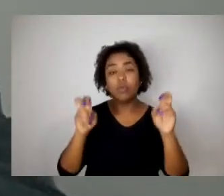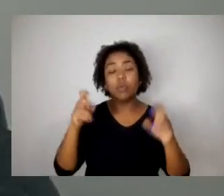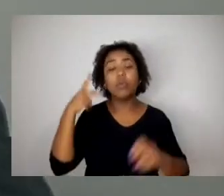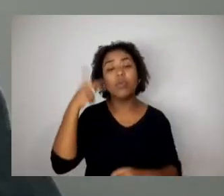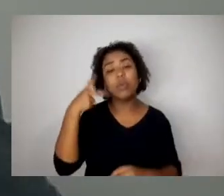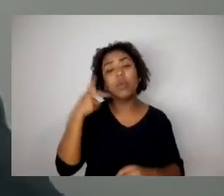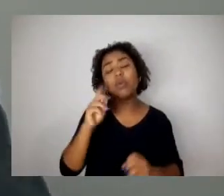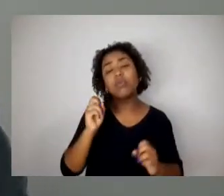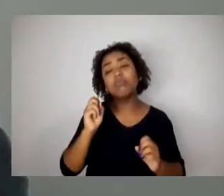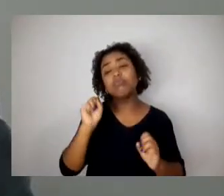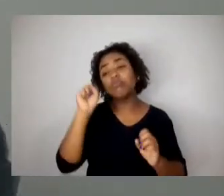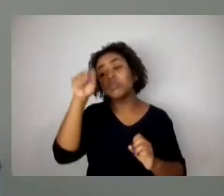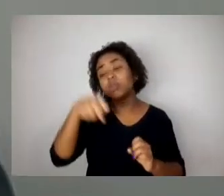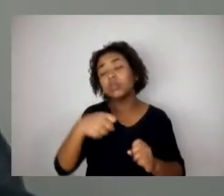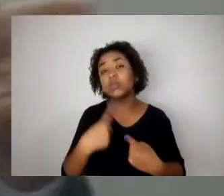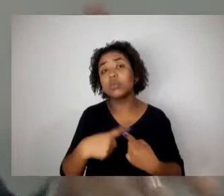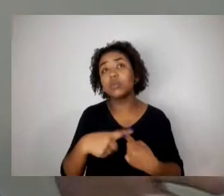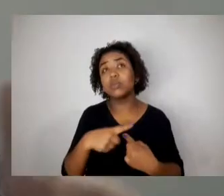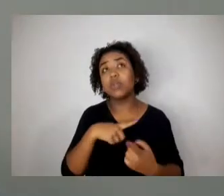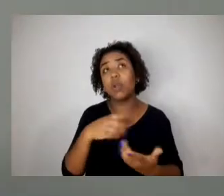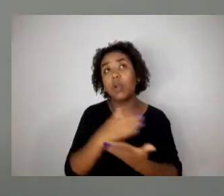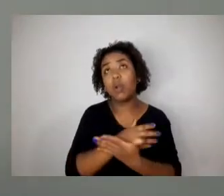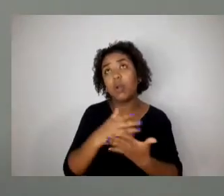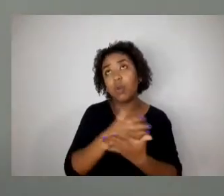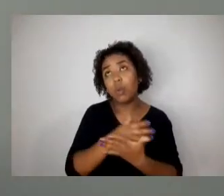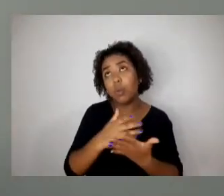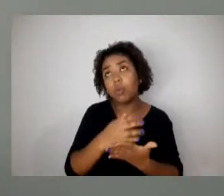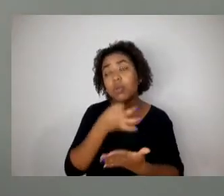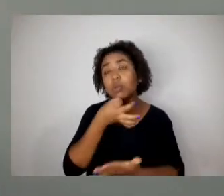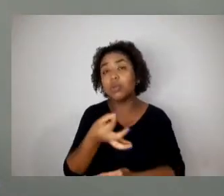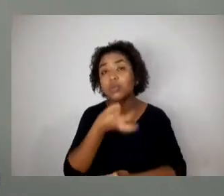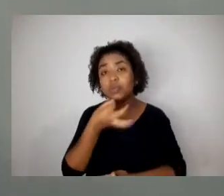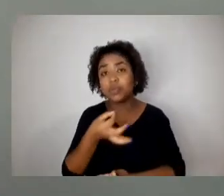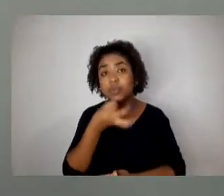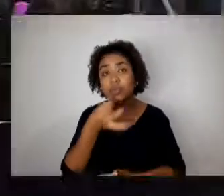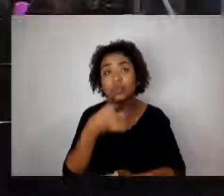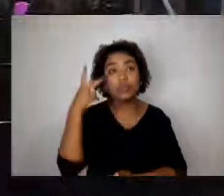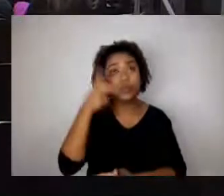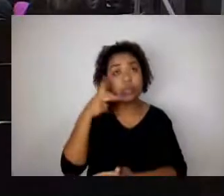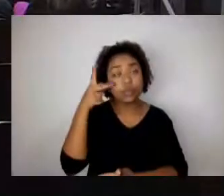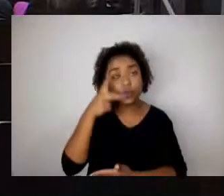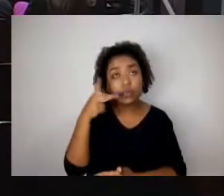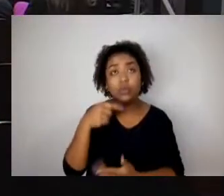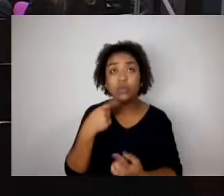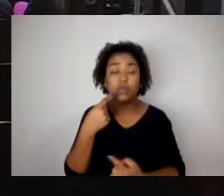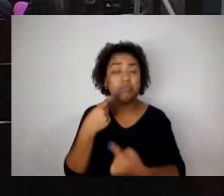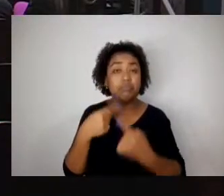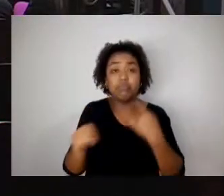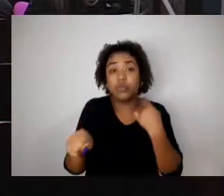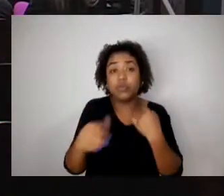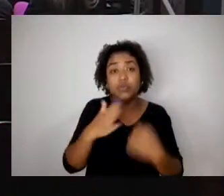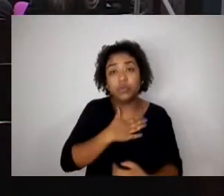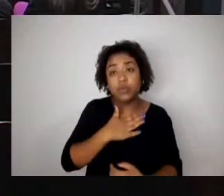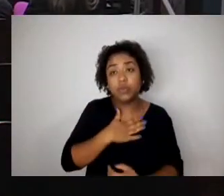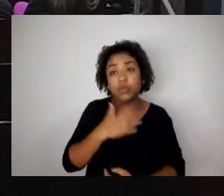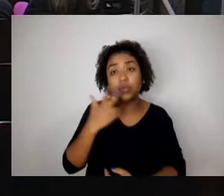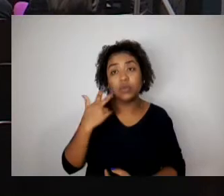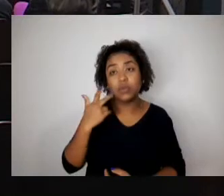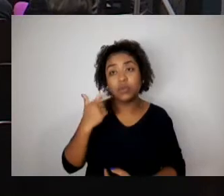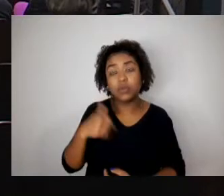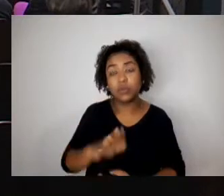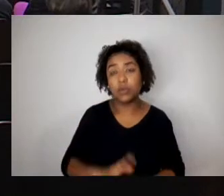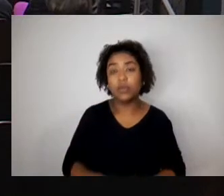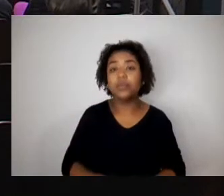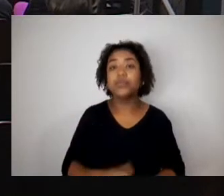políticas contrárias à minha posição política em outras áreas e isso é normal. Obrigado, senhor presidente. Número 62, segunda discussão, processo